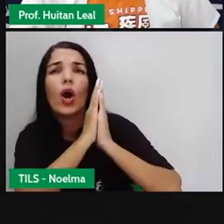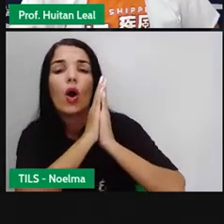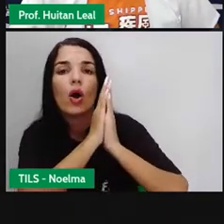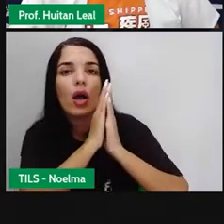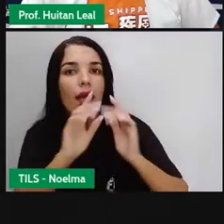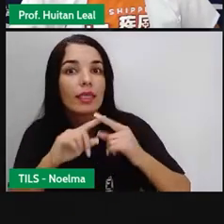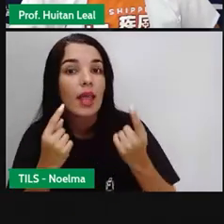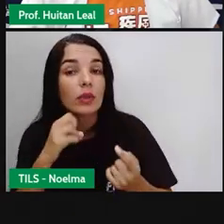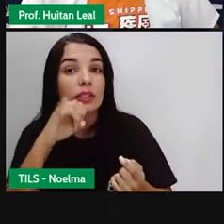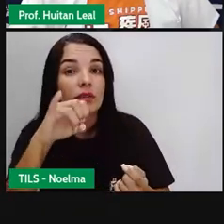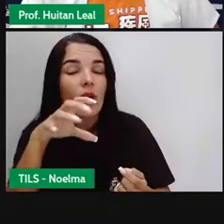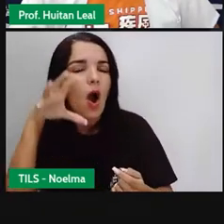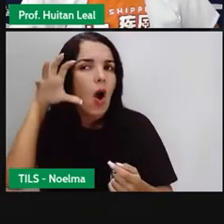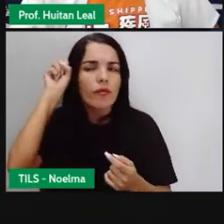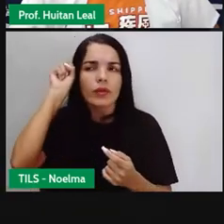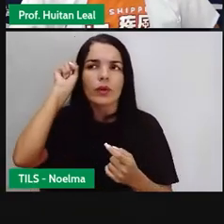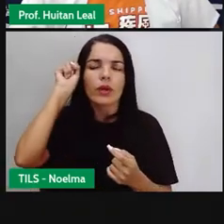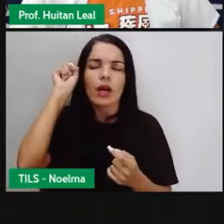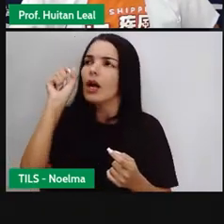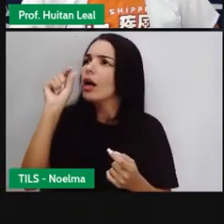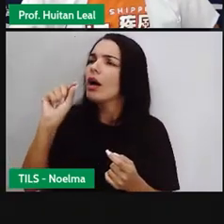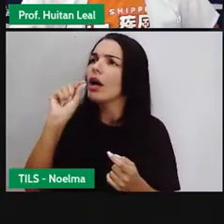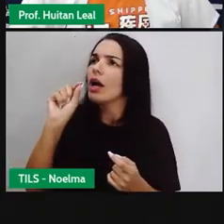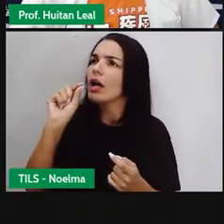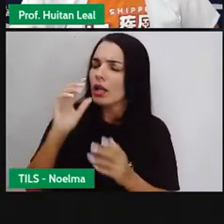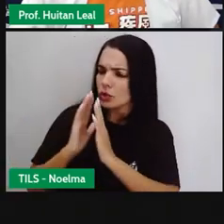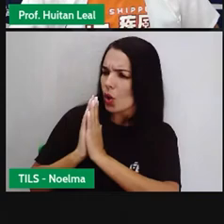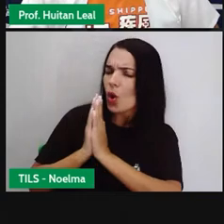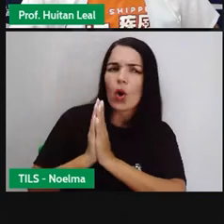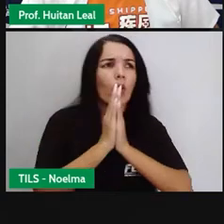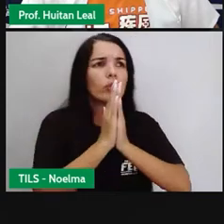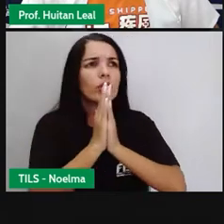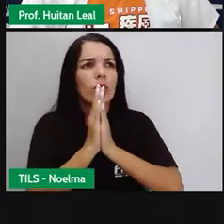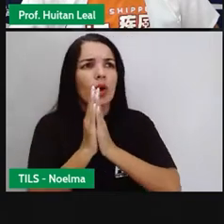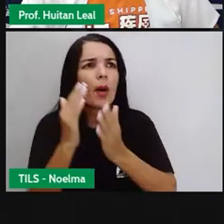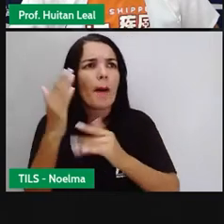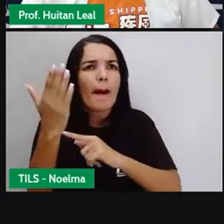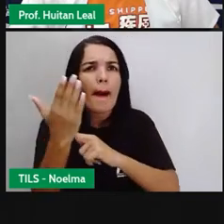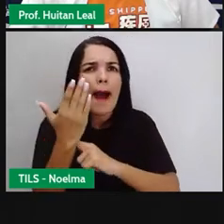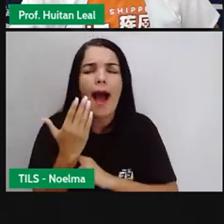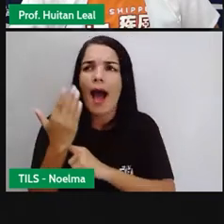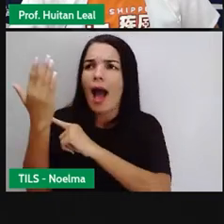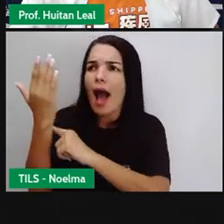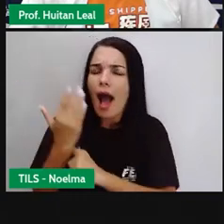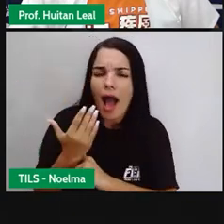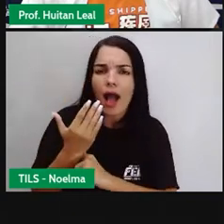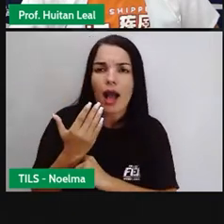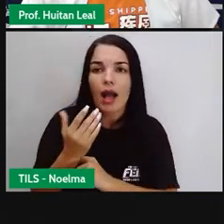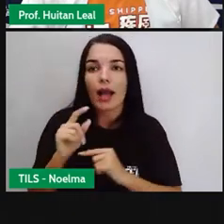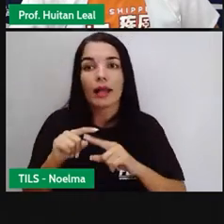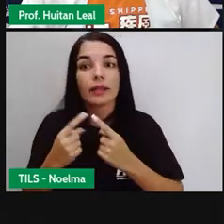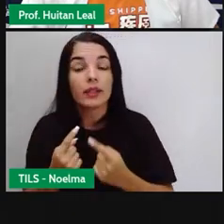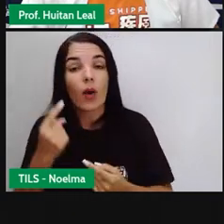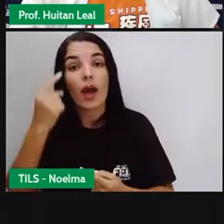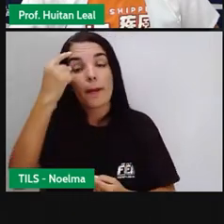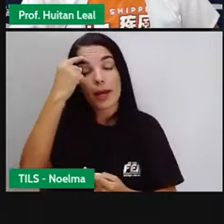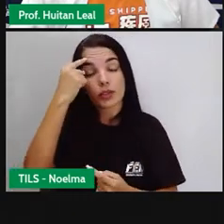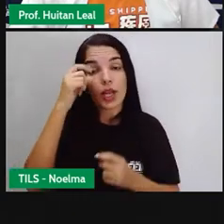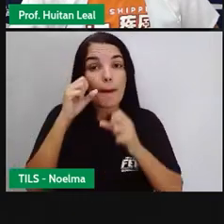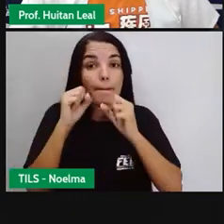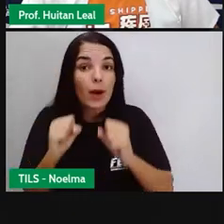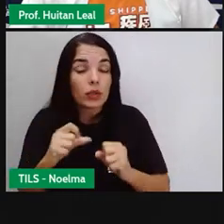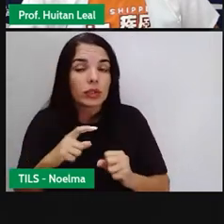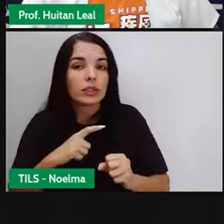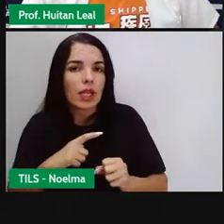na sua mente, você vai imaginar logo que pode estar acontecendo algum fato de